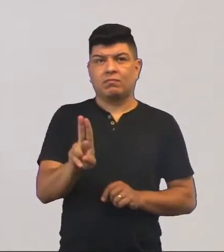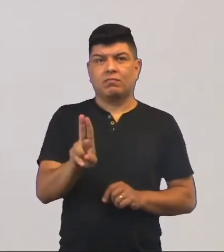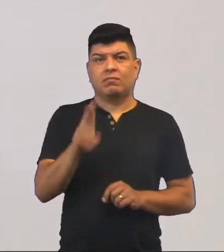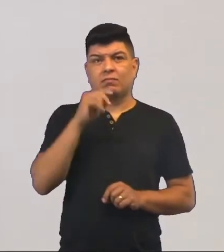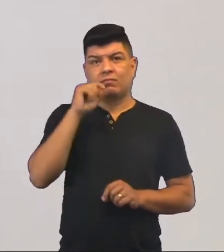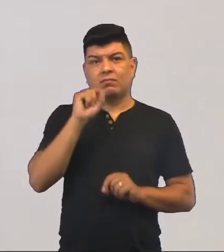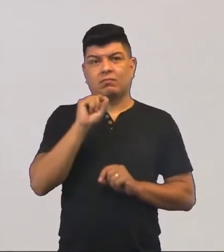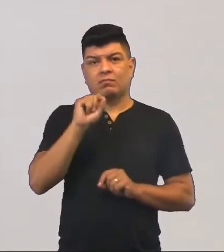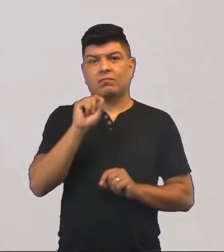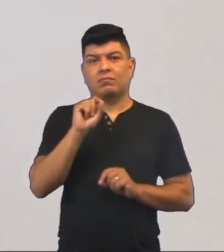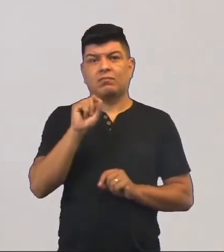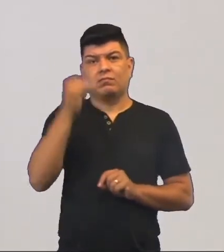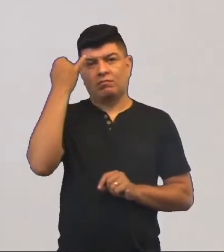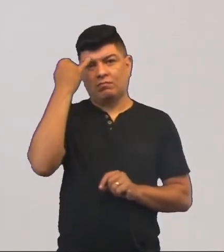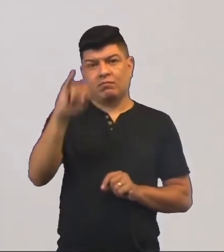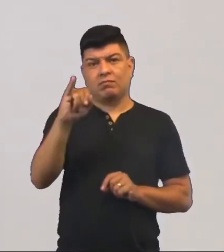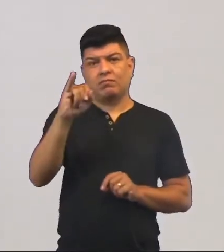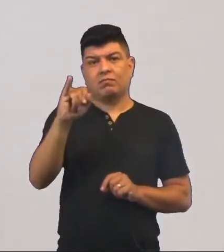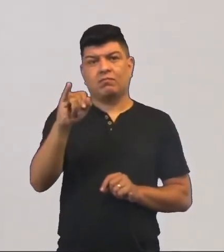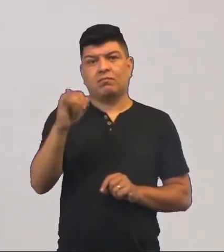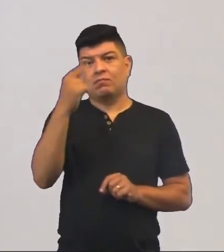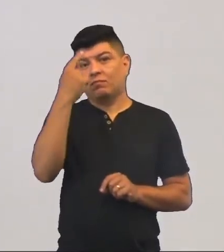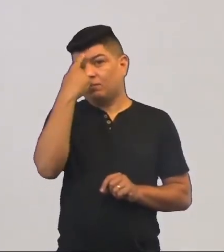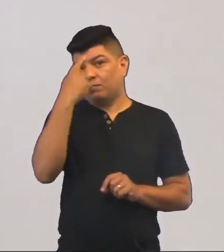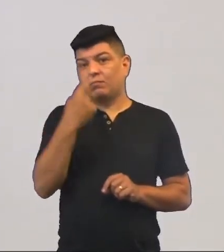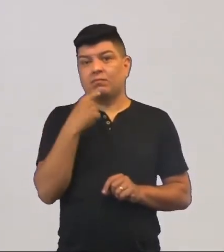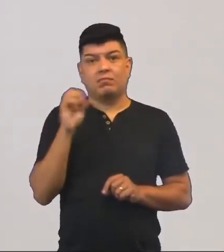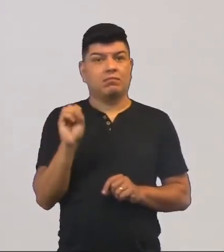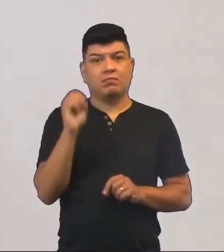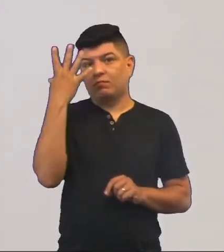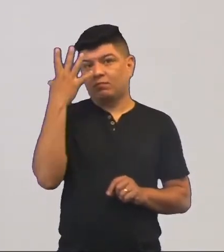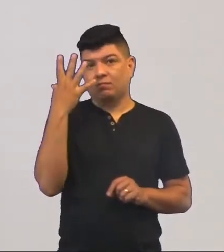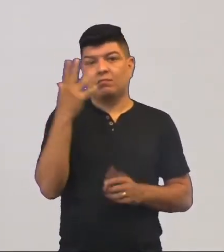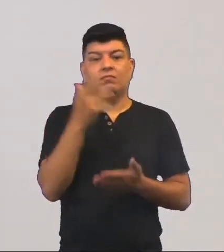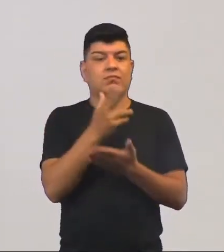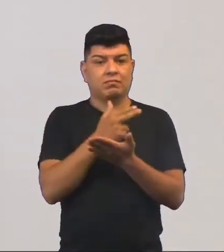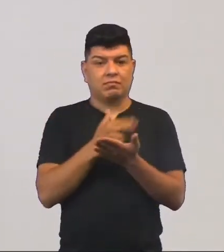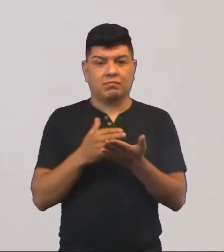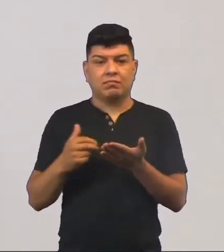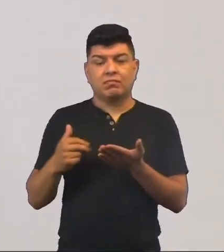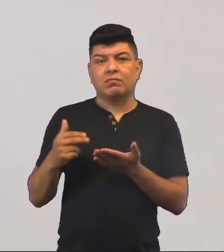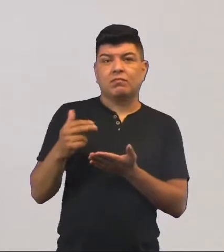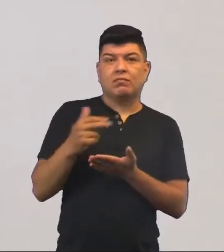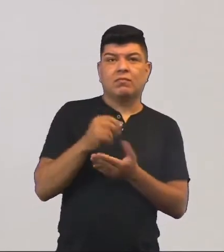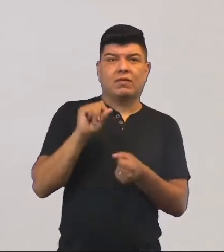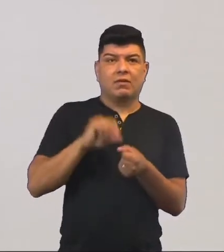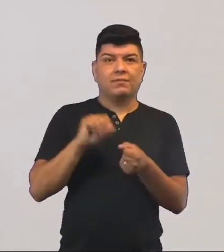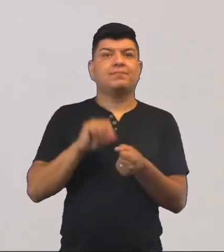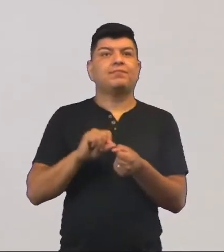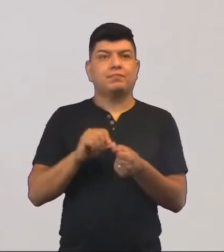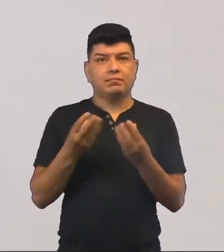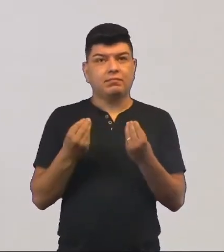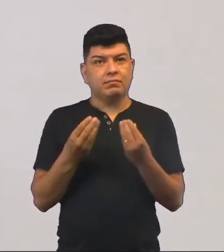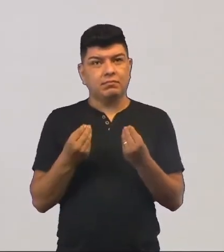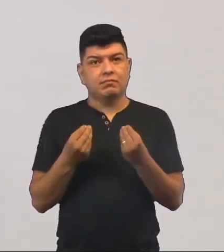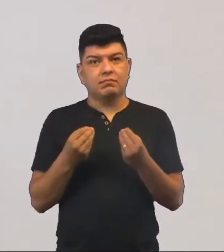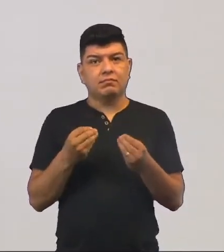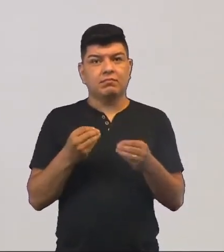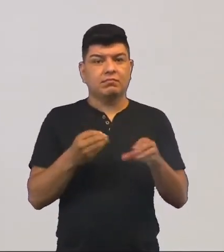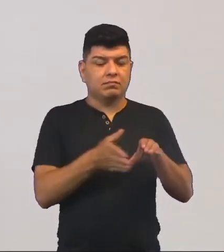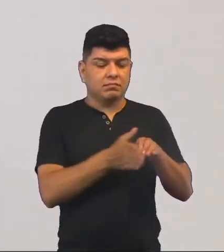exprimiam por meio de ideias as cenas dos acontecimentos através de desenhos. Eles faziam muito isso em